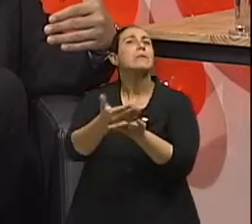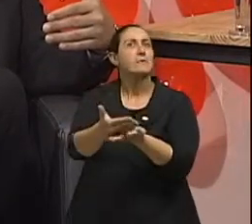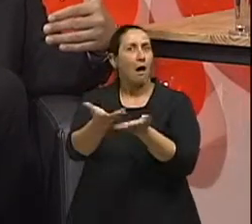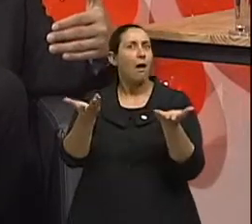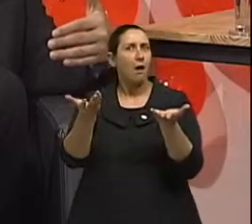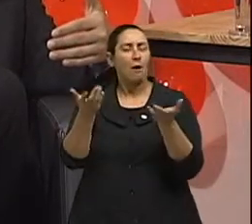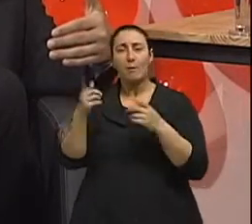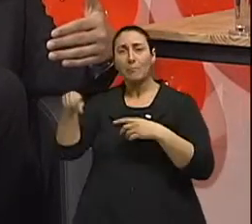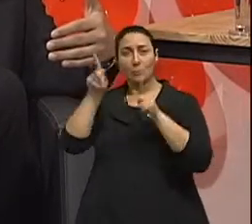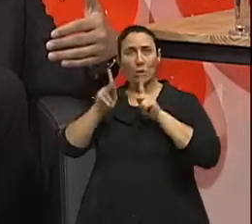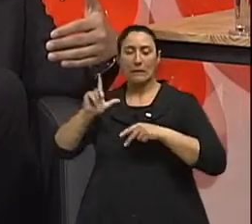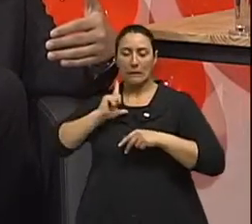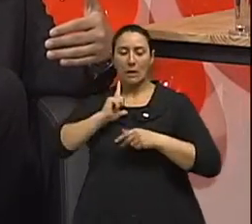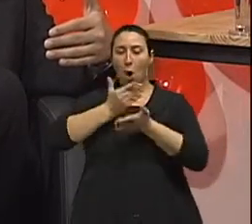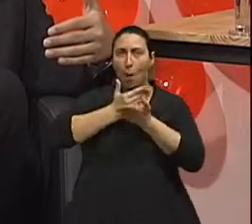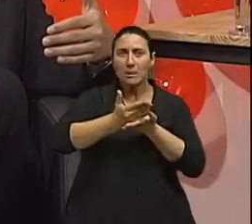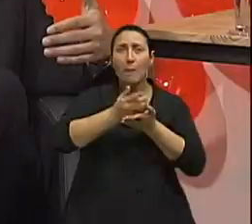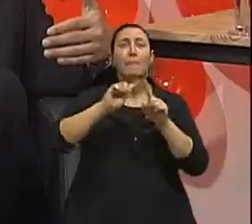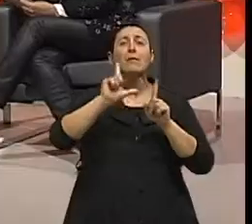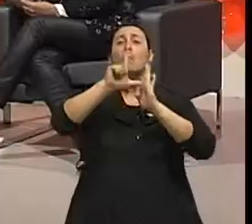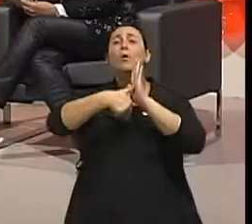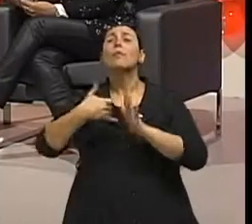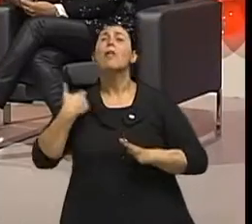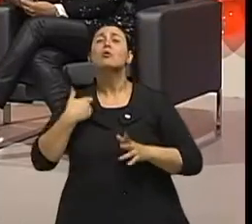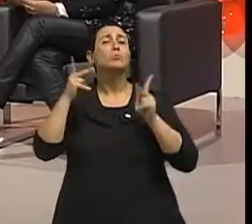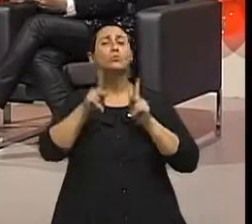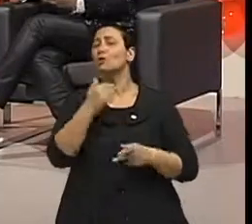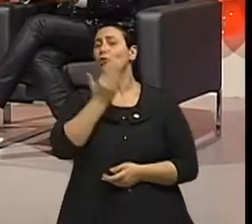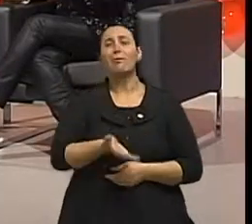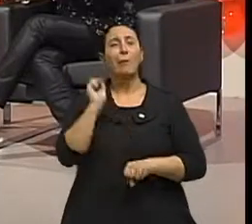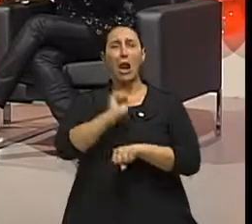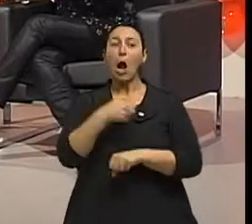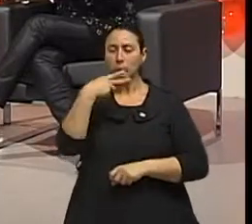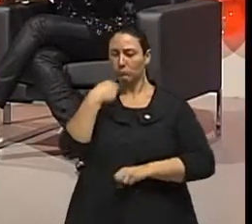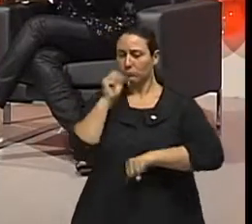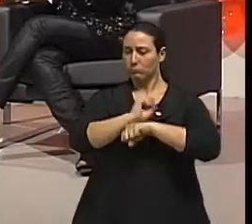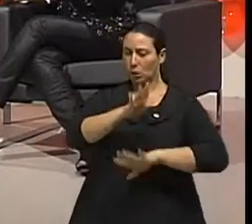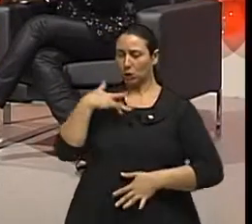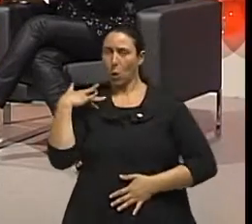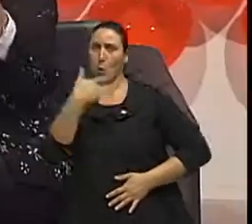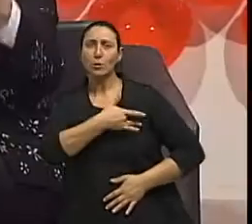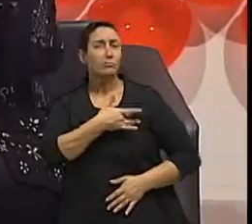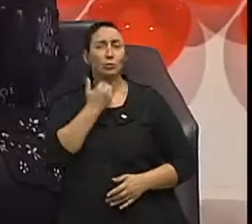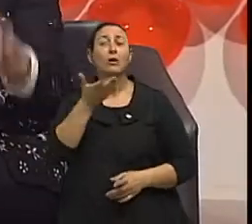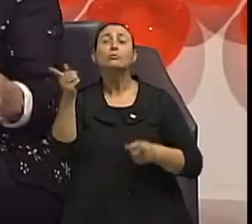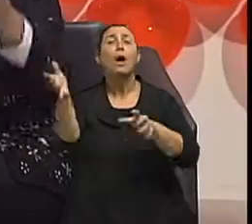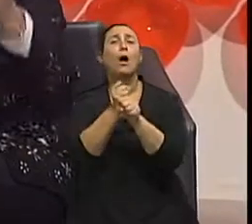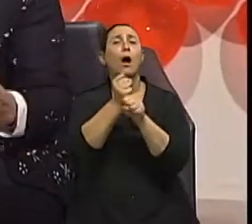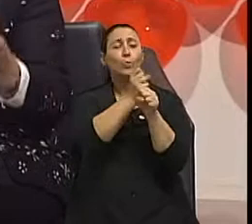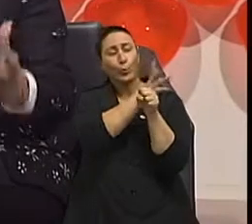nenhuma idade que não adianta mais parar. E isso é mais importante, É isso que as pessoas têm que ficar muito claras. Isso o mais importante, você que está nos ouvindo.